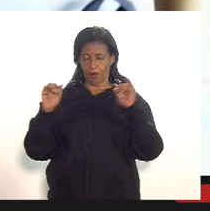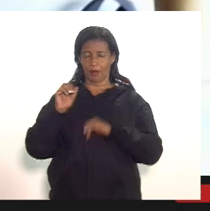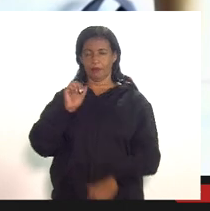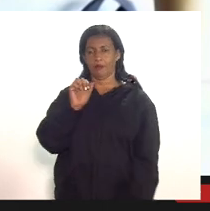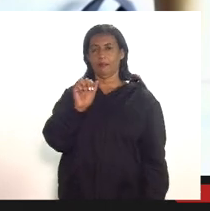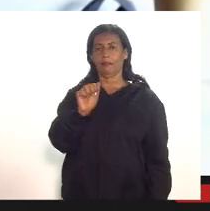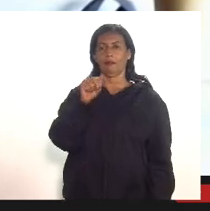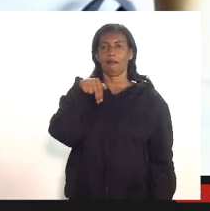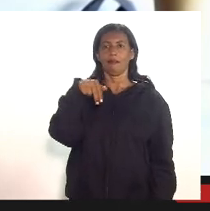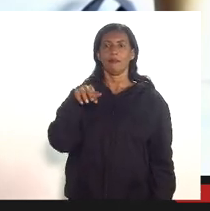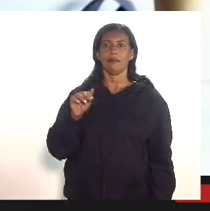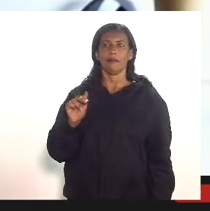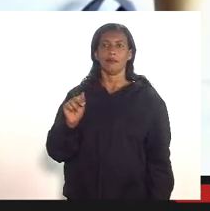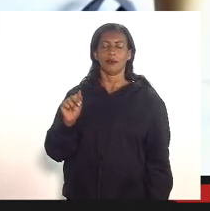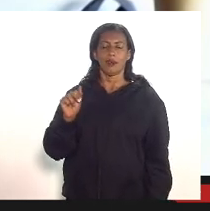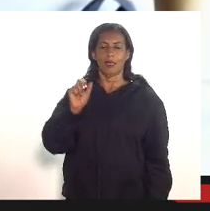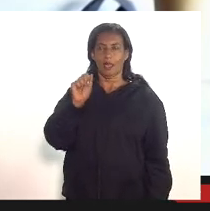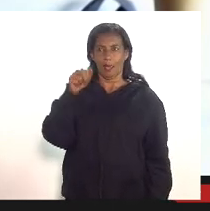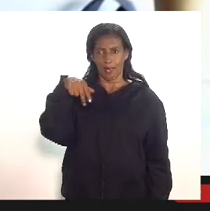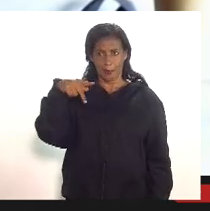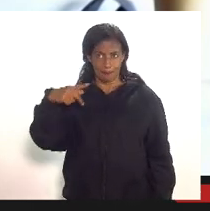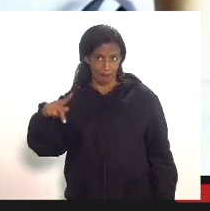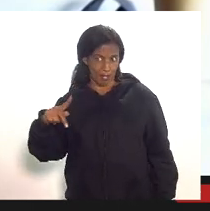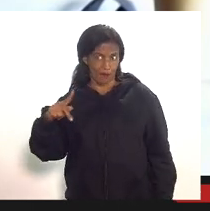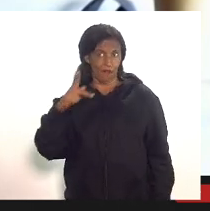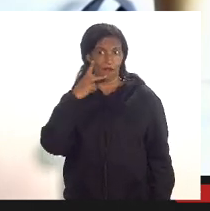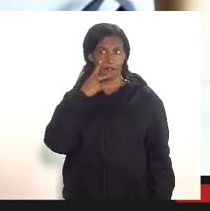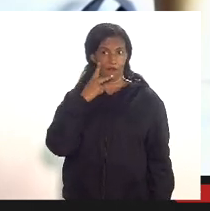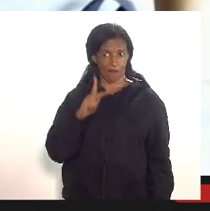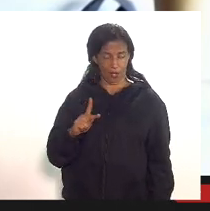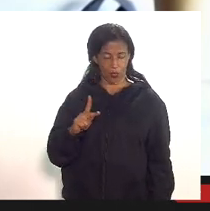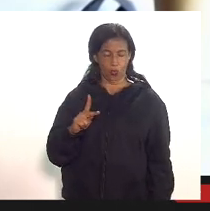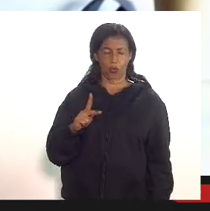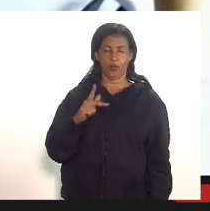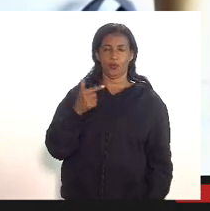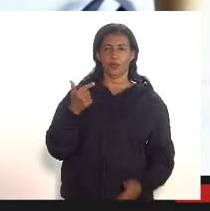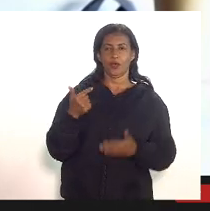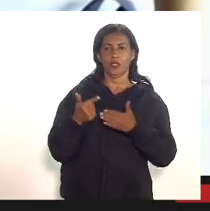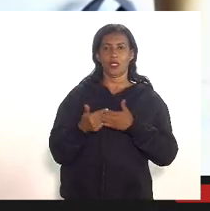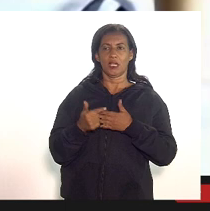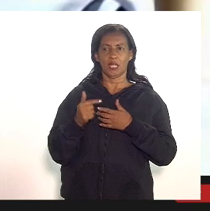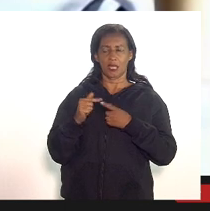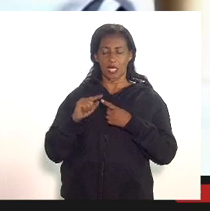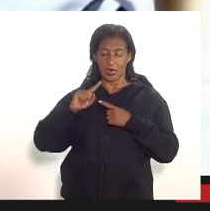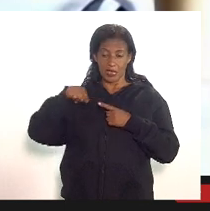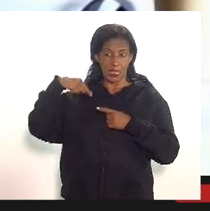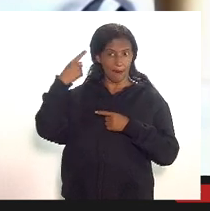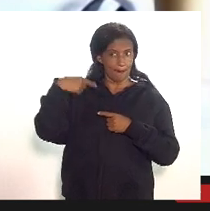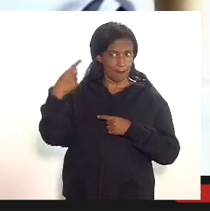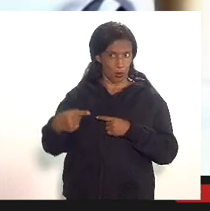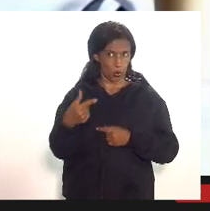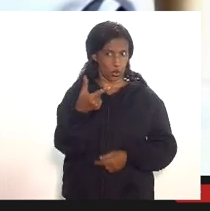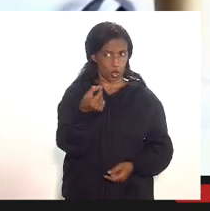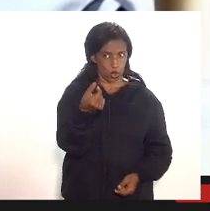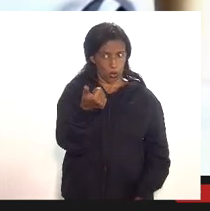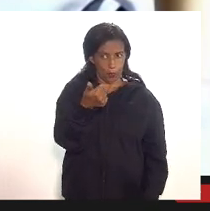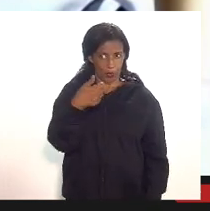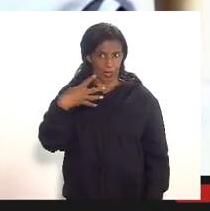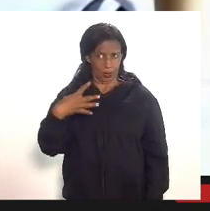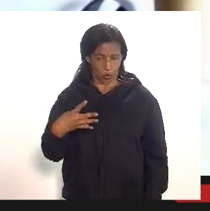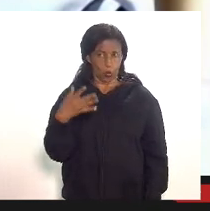disse ainda há pouco que pós 2014 ela fez auditoria uma das